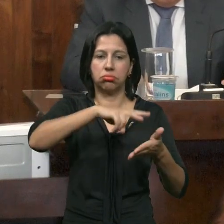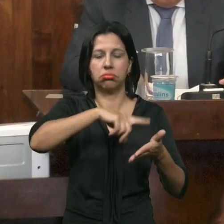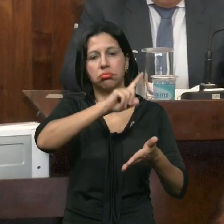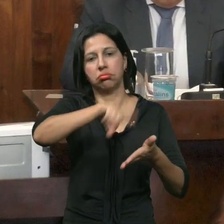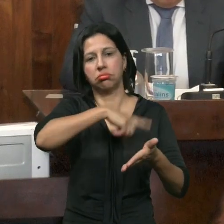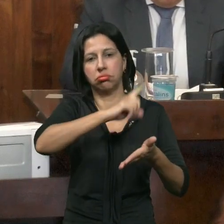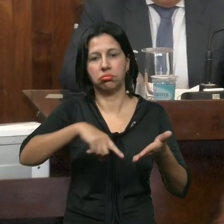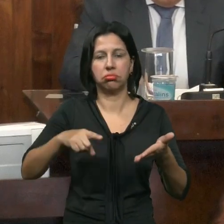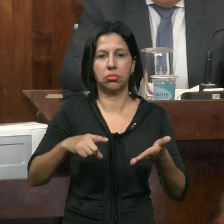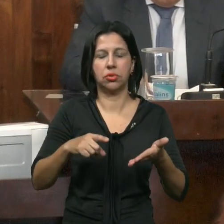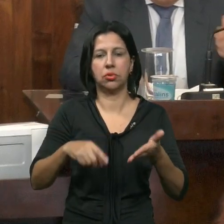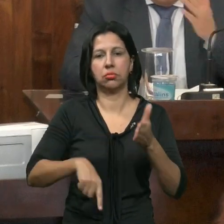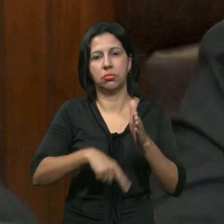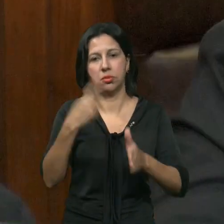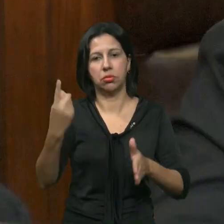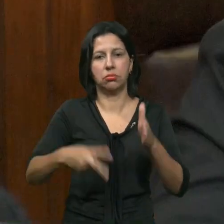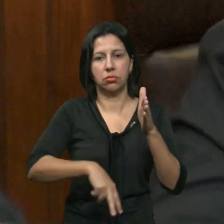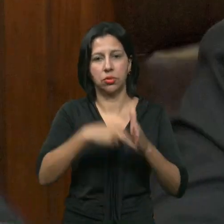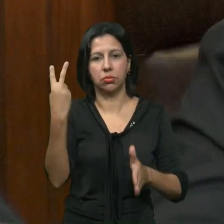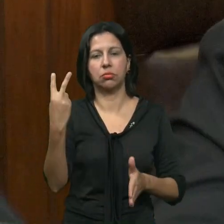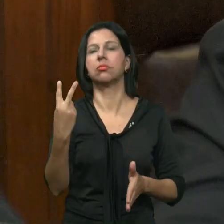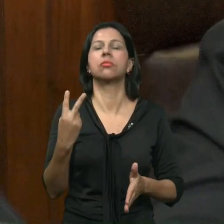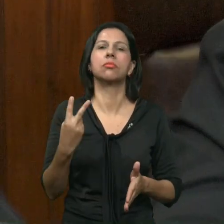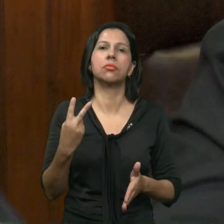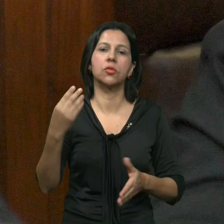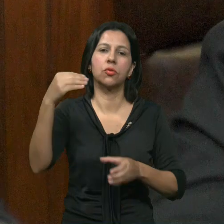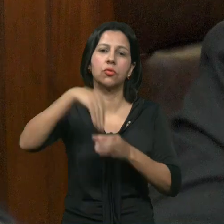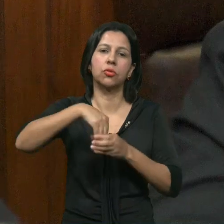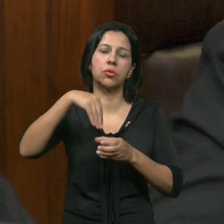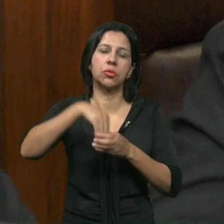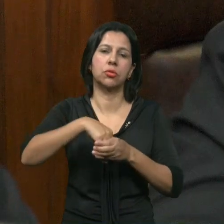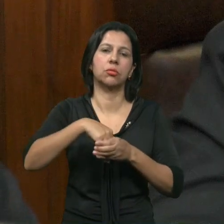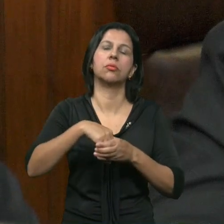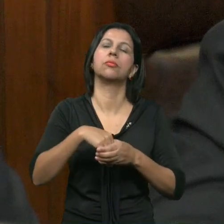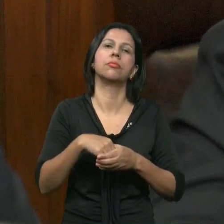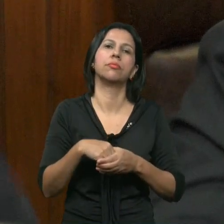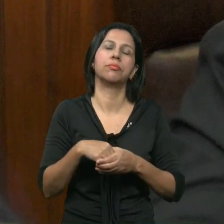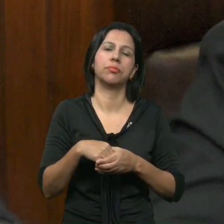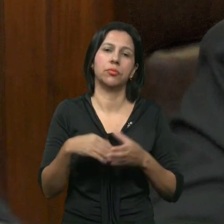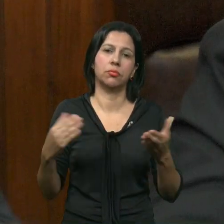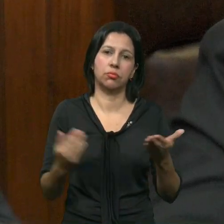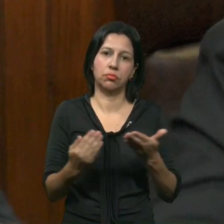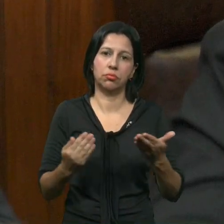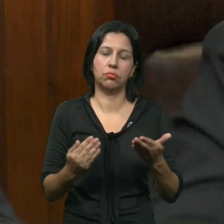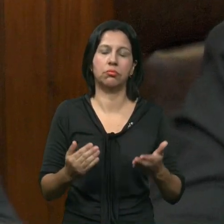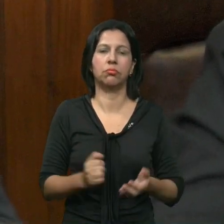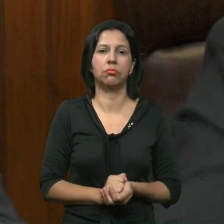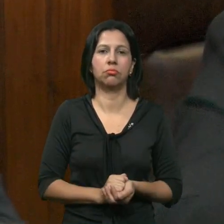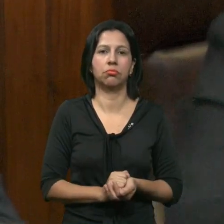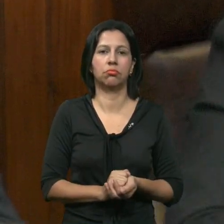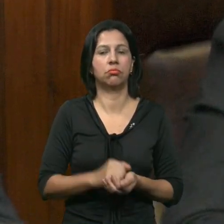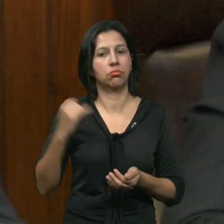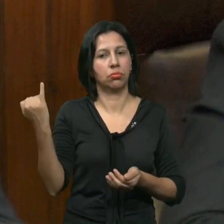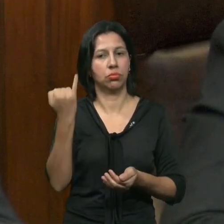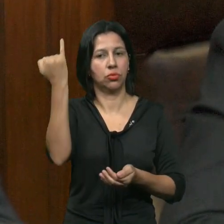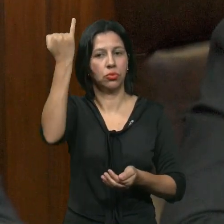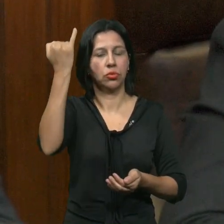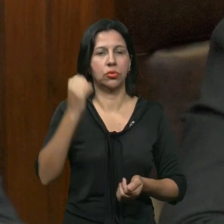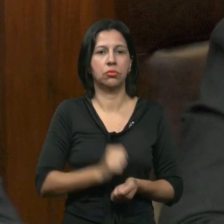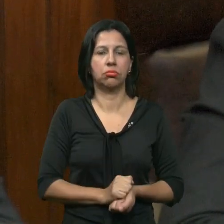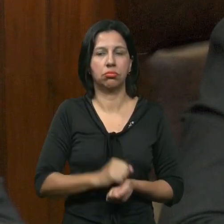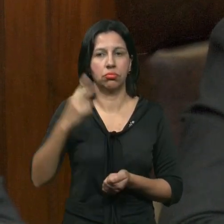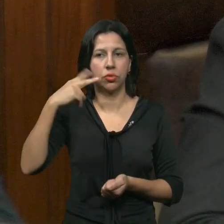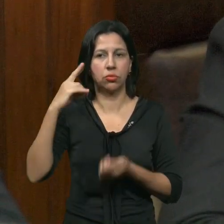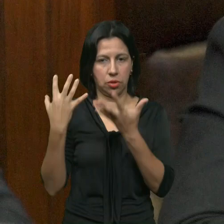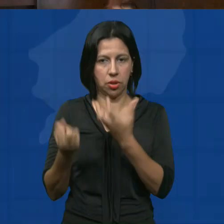e segunda Votação Ainda na sessão de hoje Dada a relevância e importância da matéria O vereador Doutor Elia Jeca